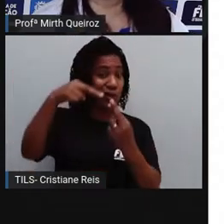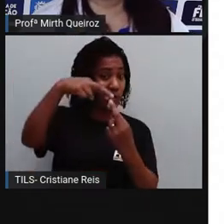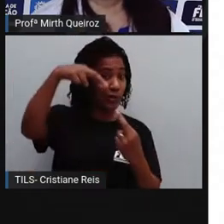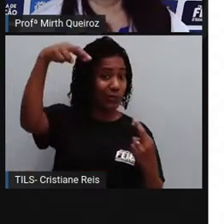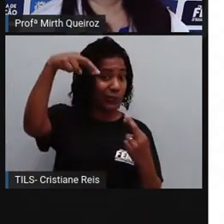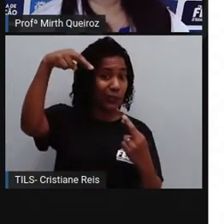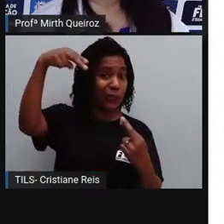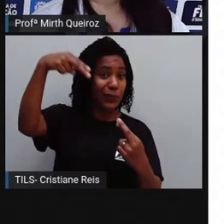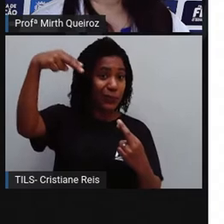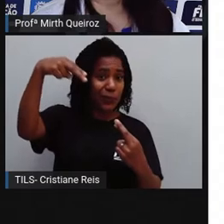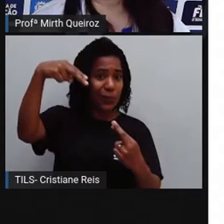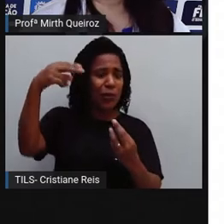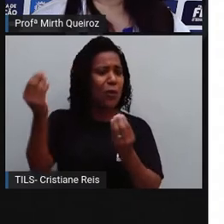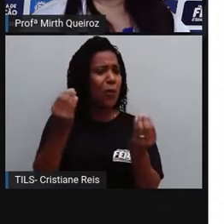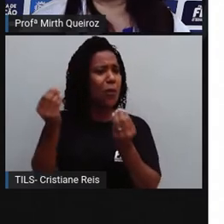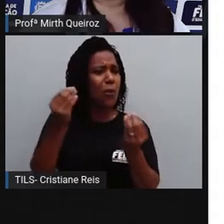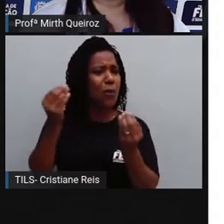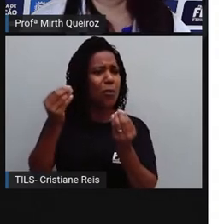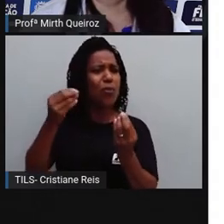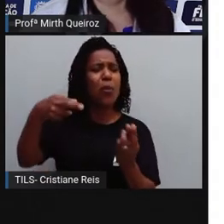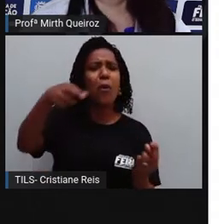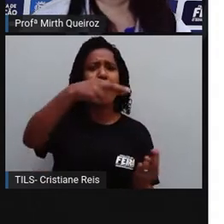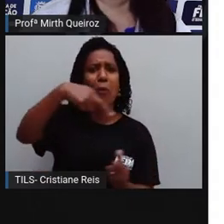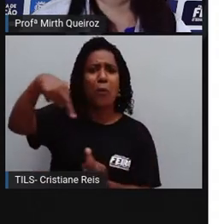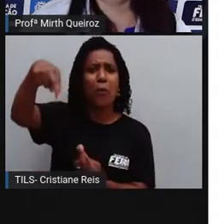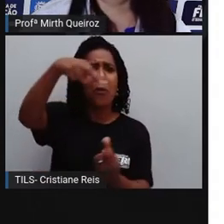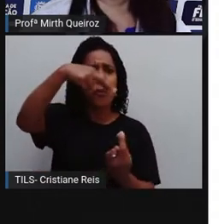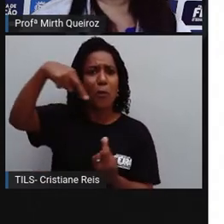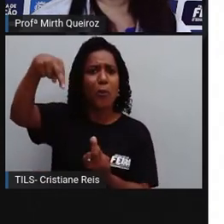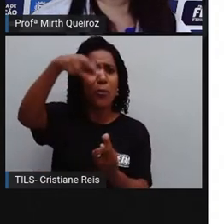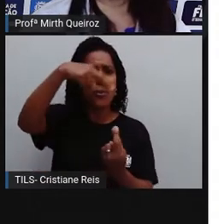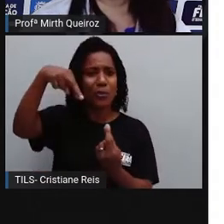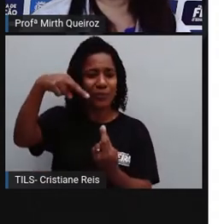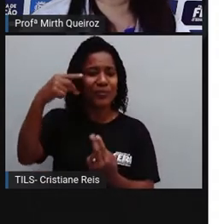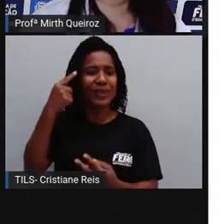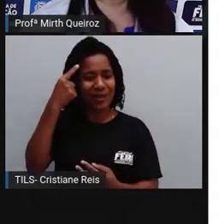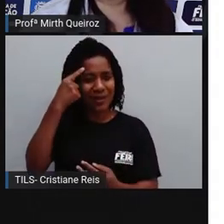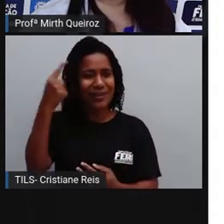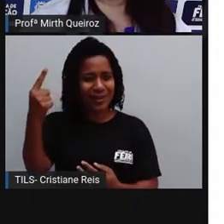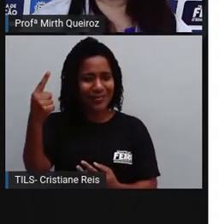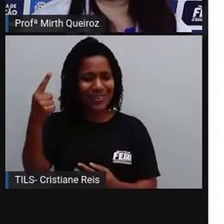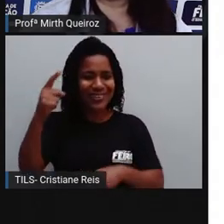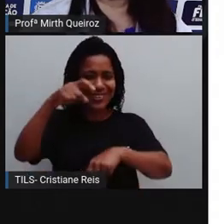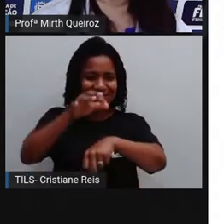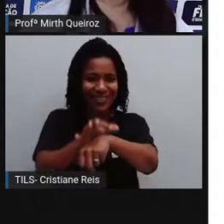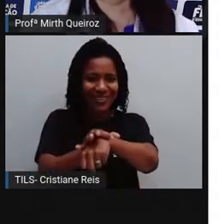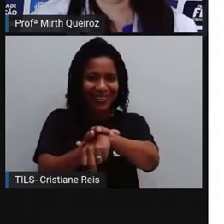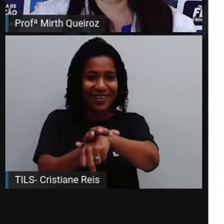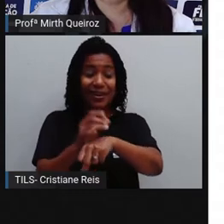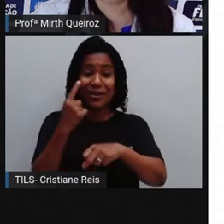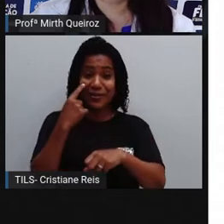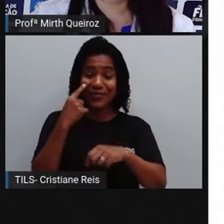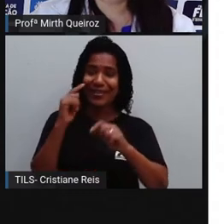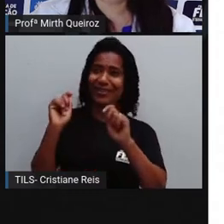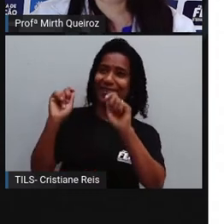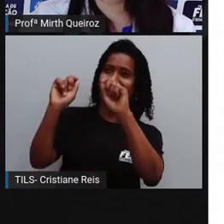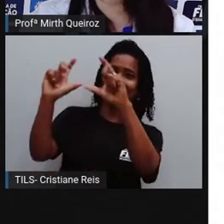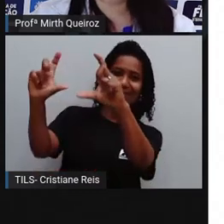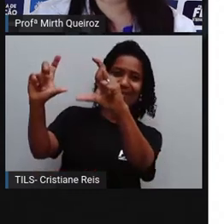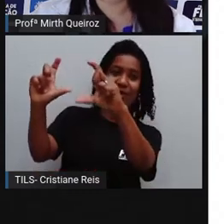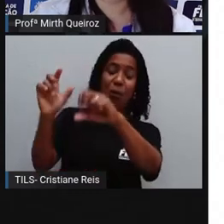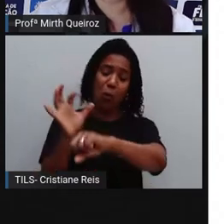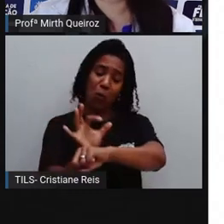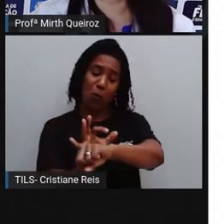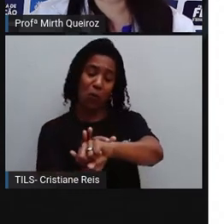seria esse sentido anti-horário? Lembra aí dos ponteiros do relógio, aquele relógio de parede ou o relógio de pulso